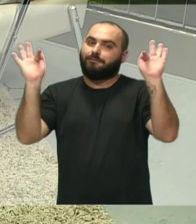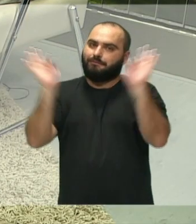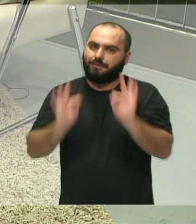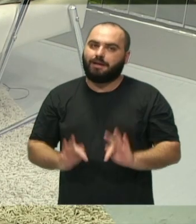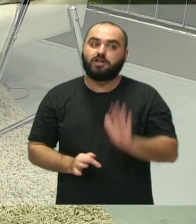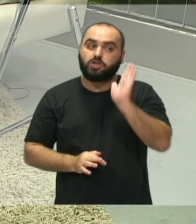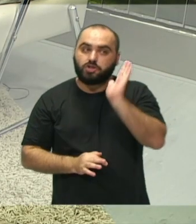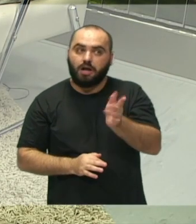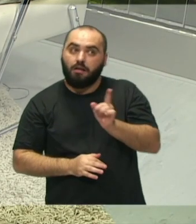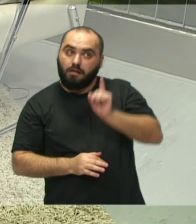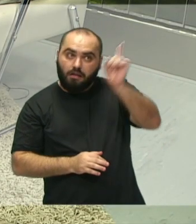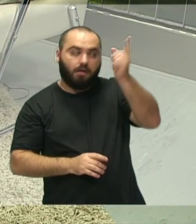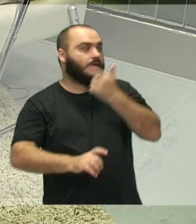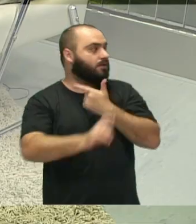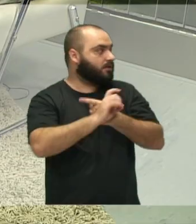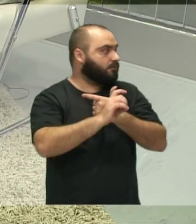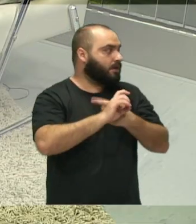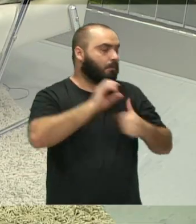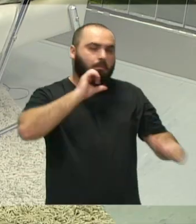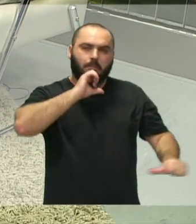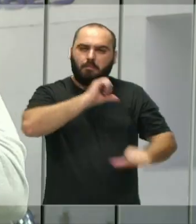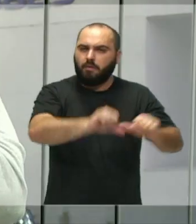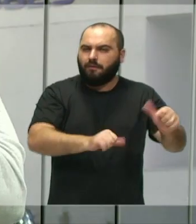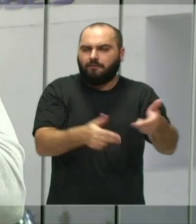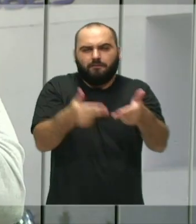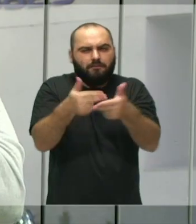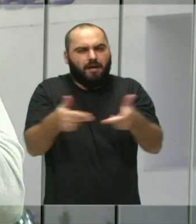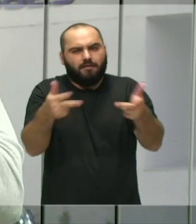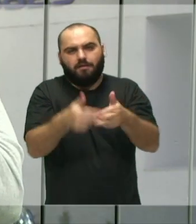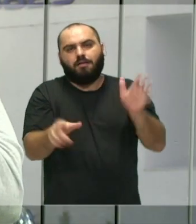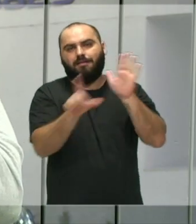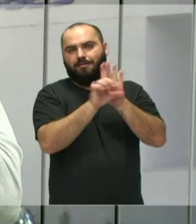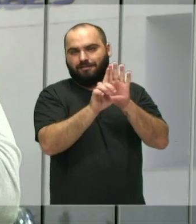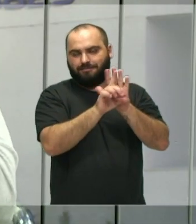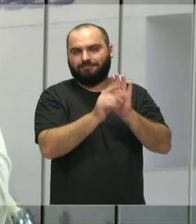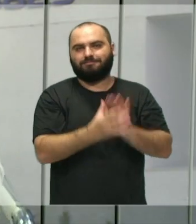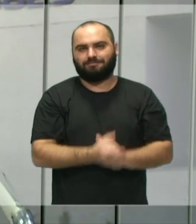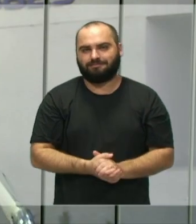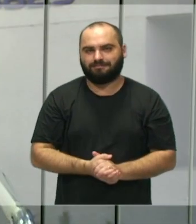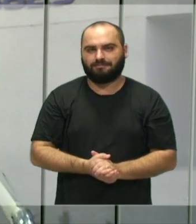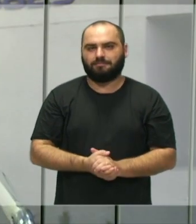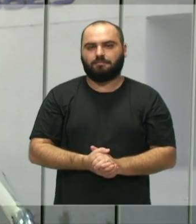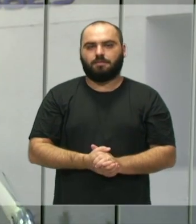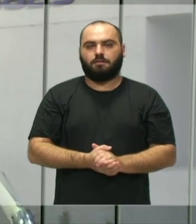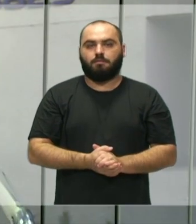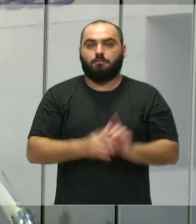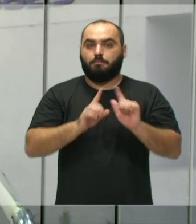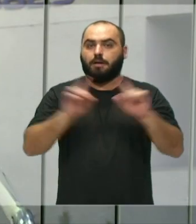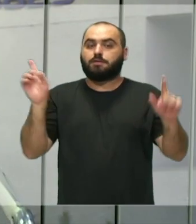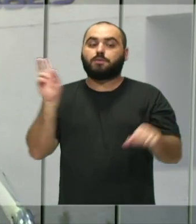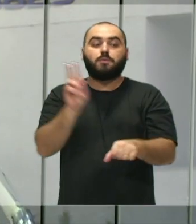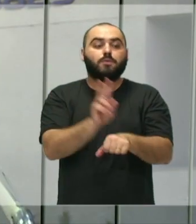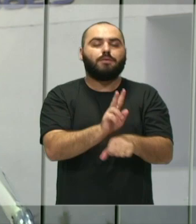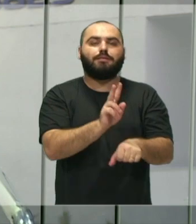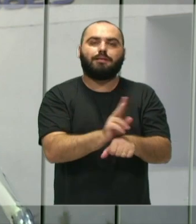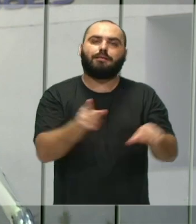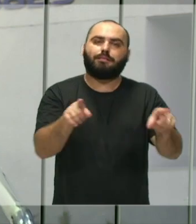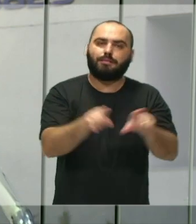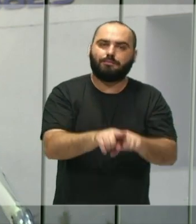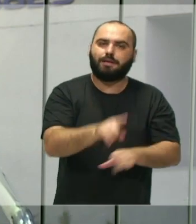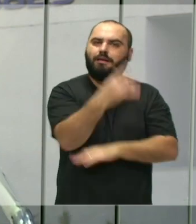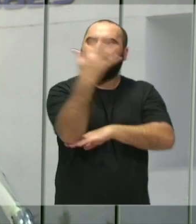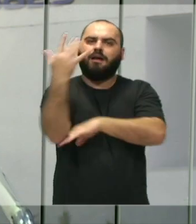executivo a alteração de várias leis e o maior cuidado também com essas árvores